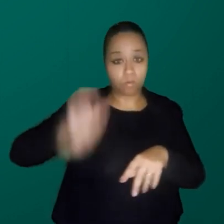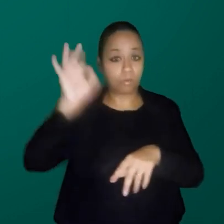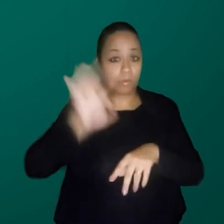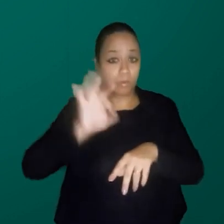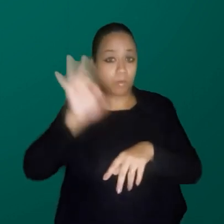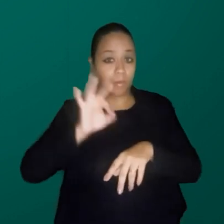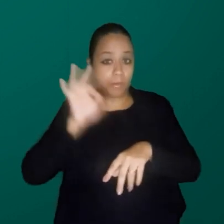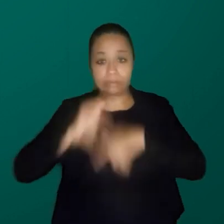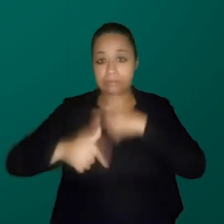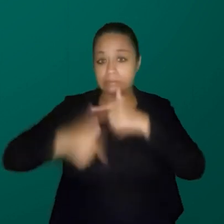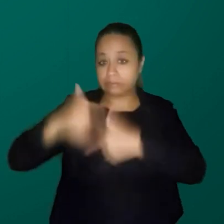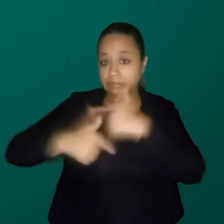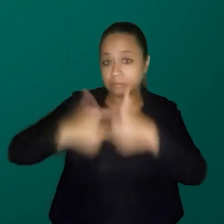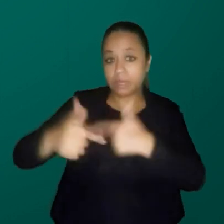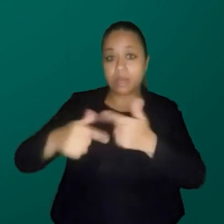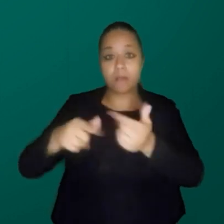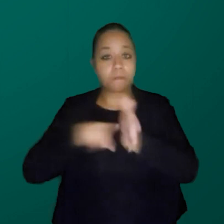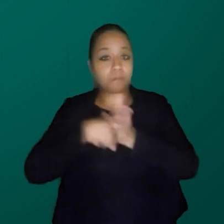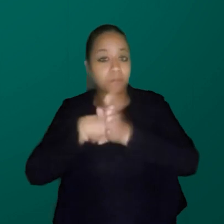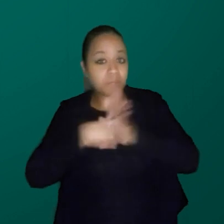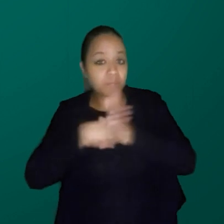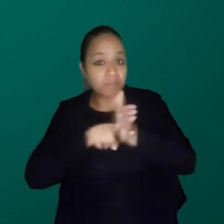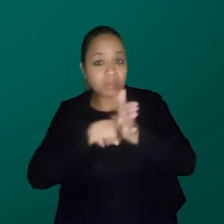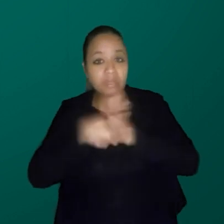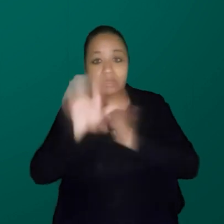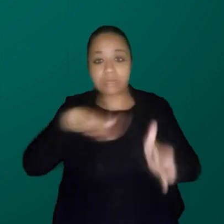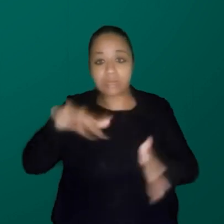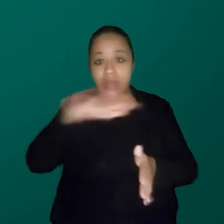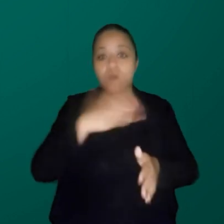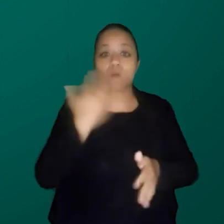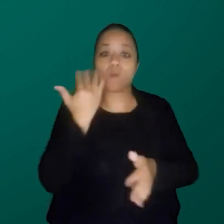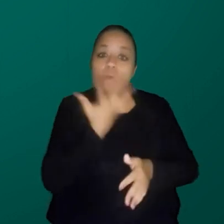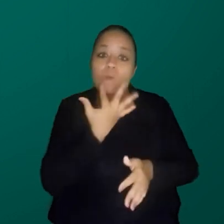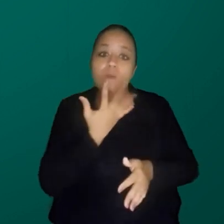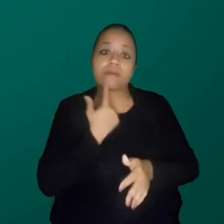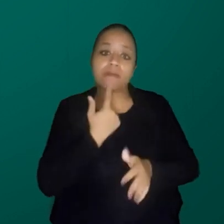de produtividade e pesquisa geral, que é o vermelhinho,